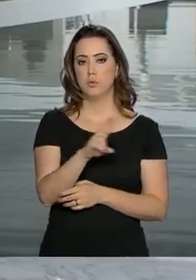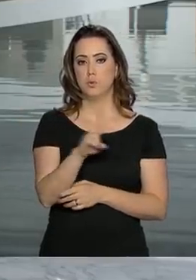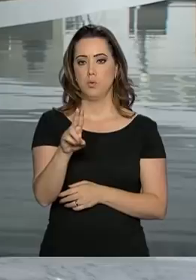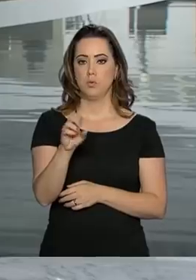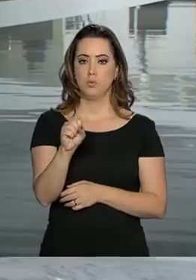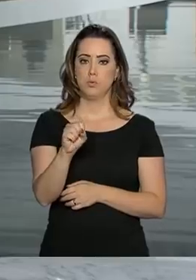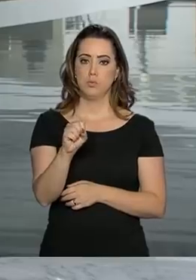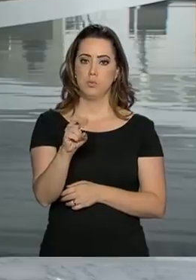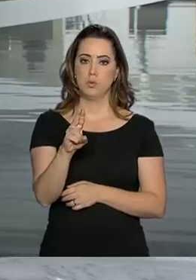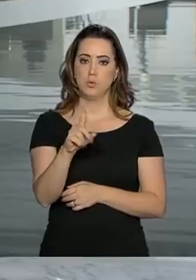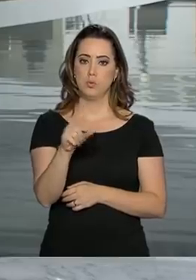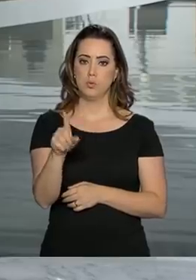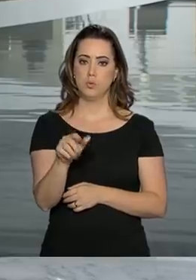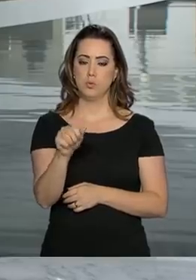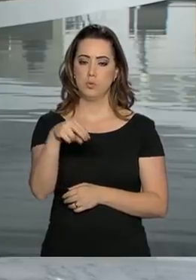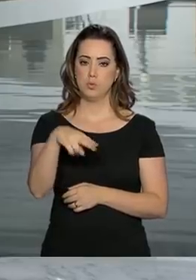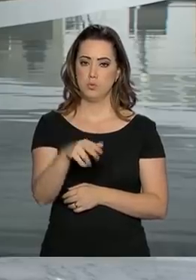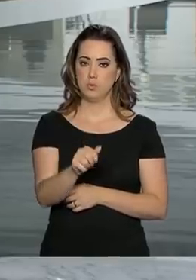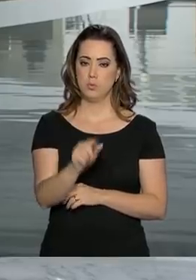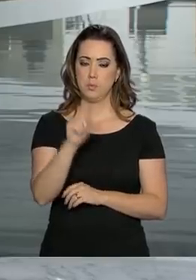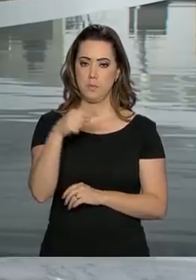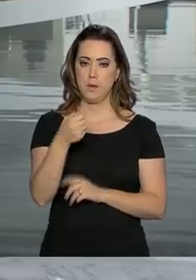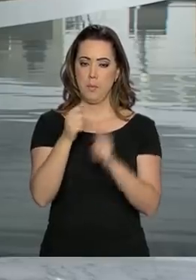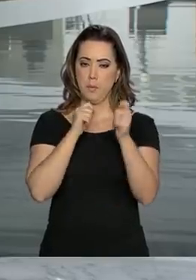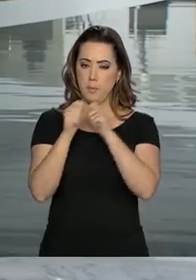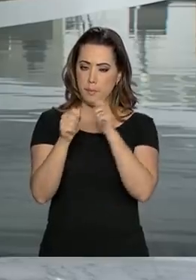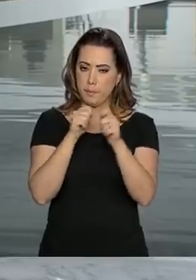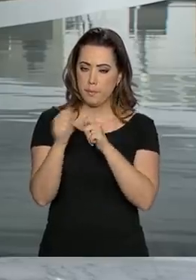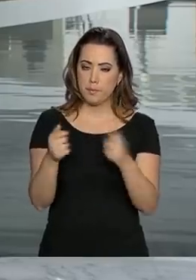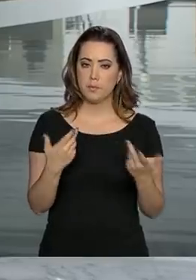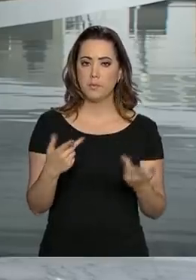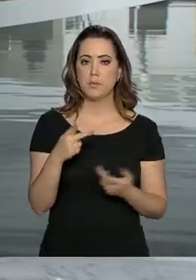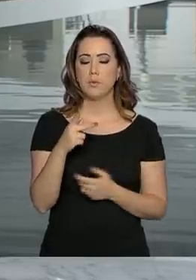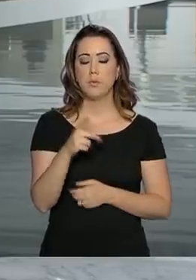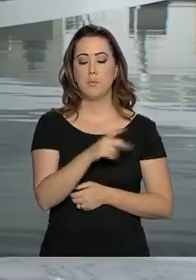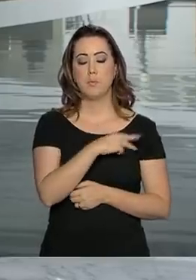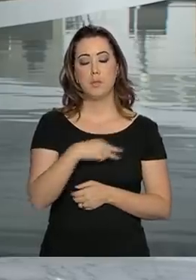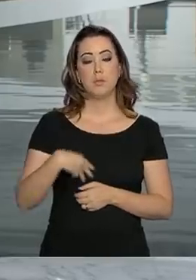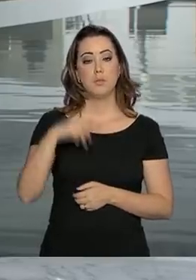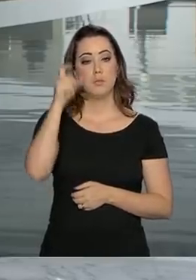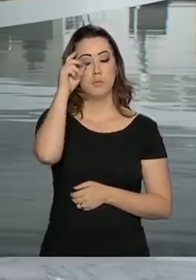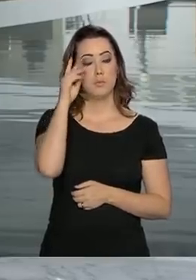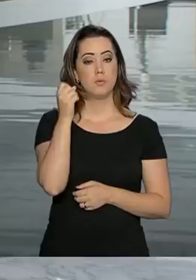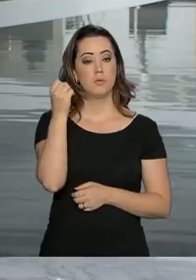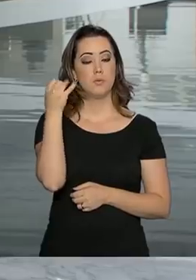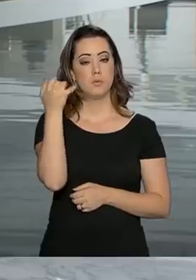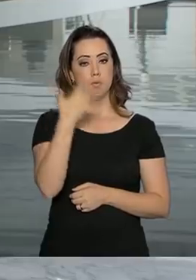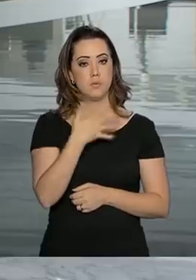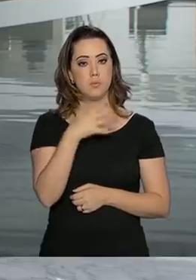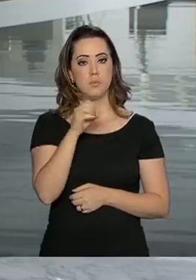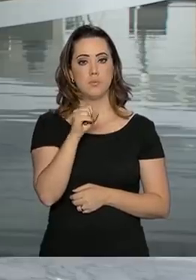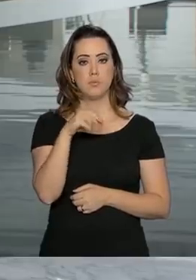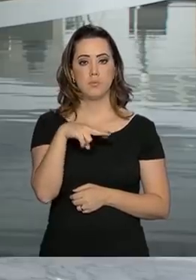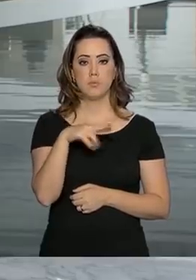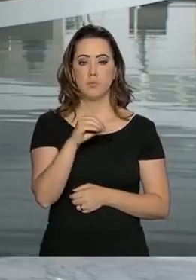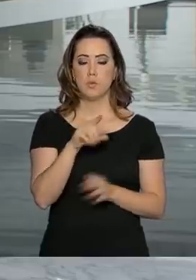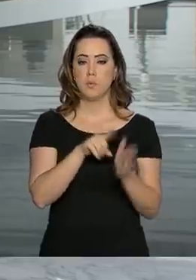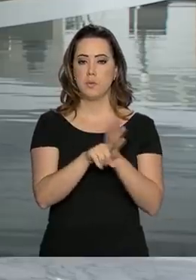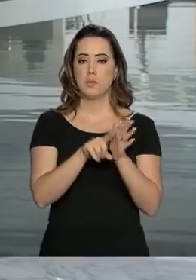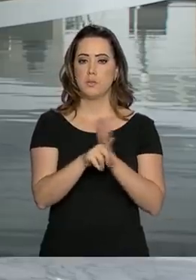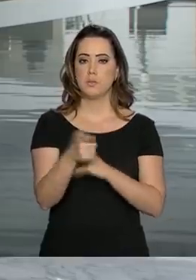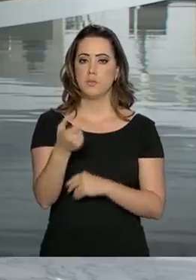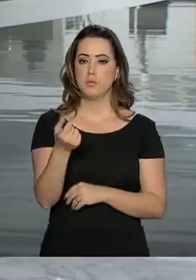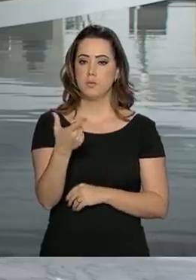Guerra. Ao falar com os jornalistas após esse evento, Paulo Guedes comentou sobre o Censo 2020. Ele